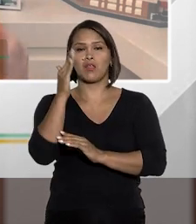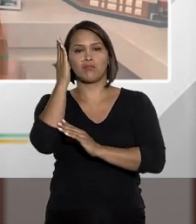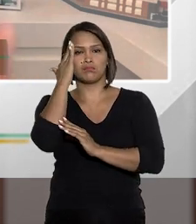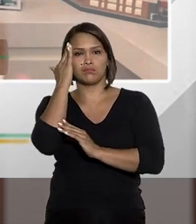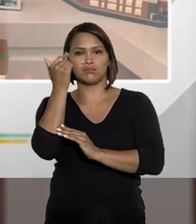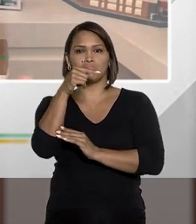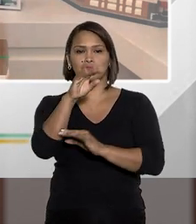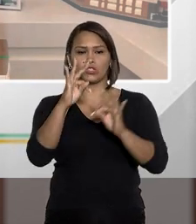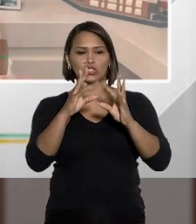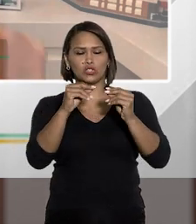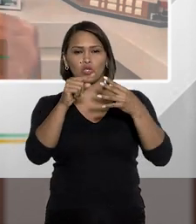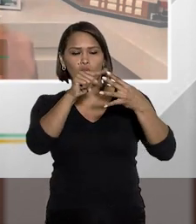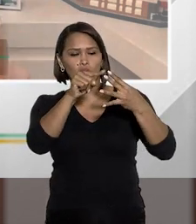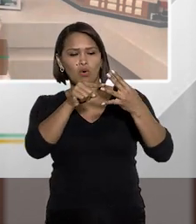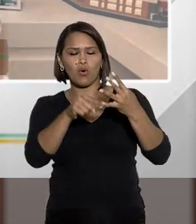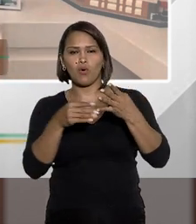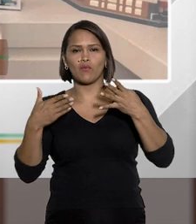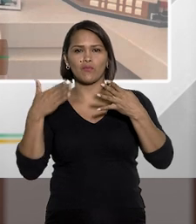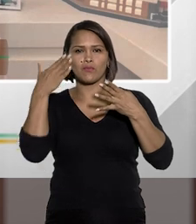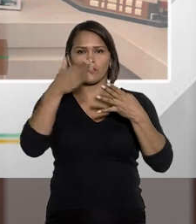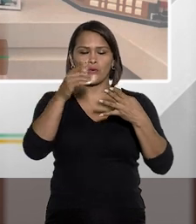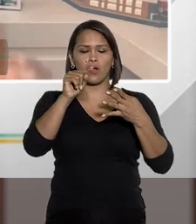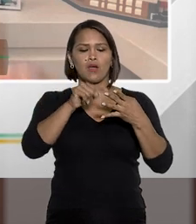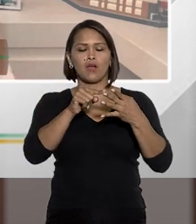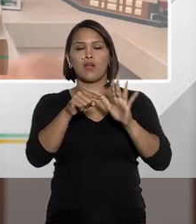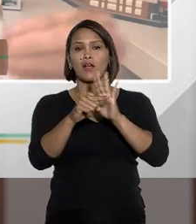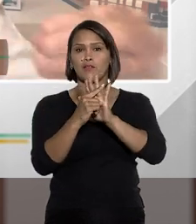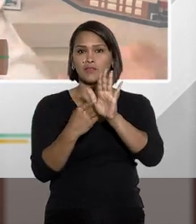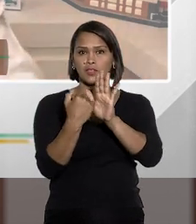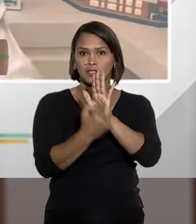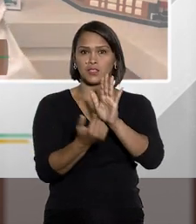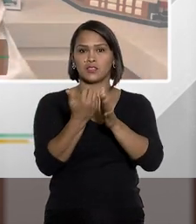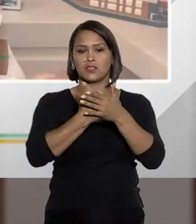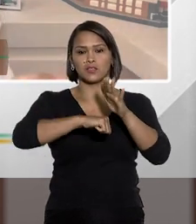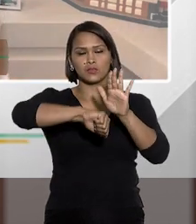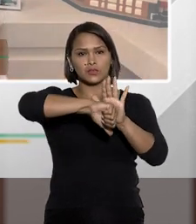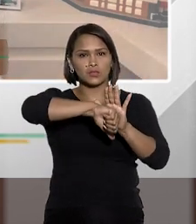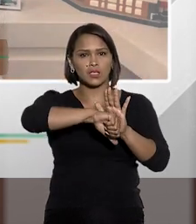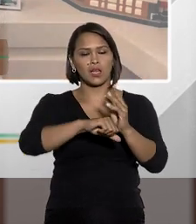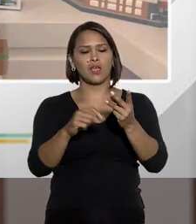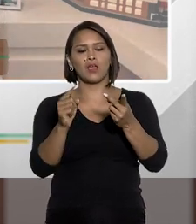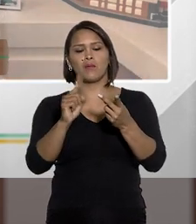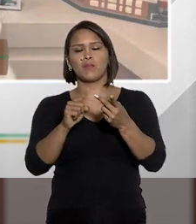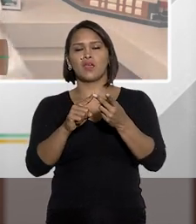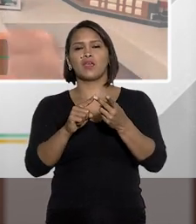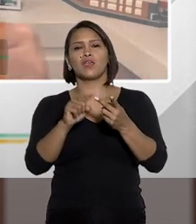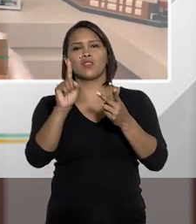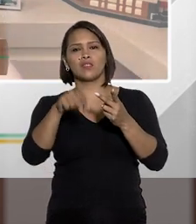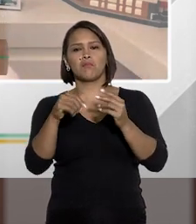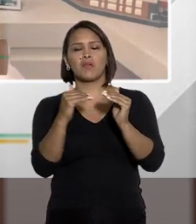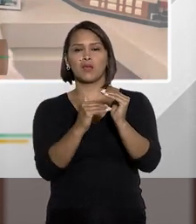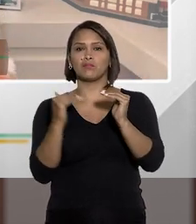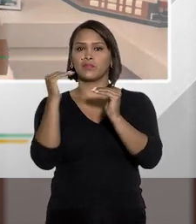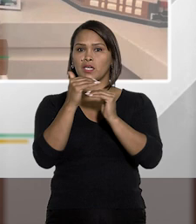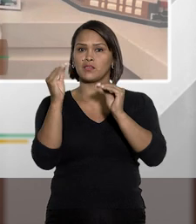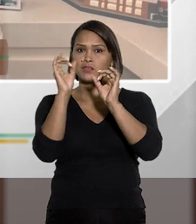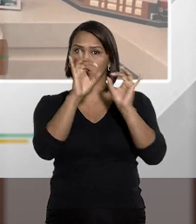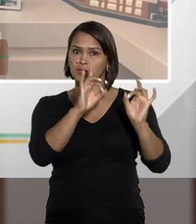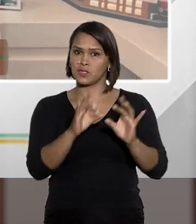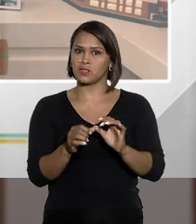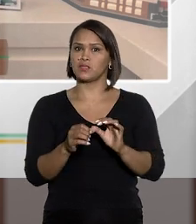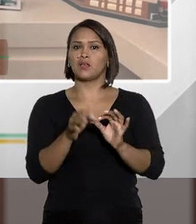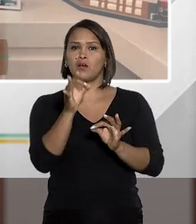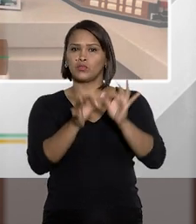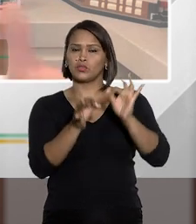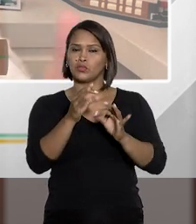compreensão de seus tipos objetivos, a vedação do crime de hermenêutica, o elemento subjetivo